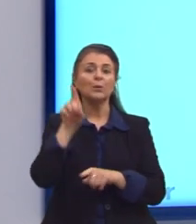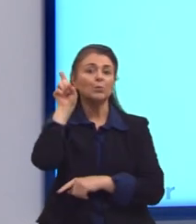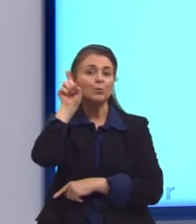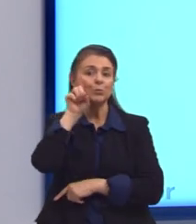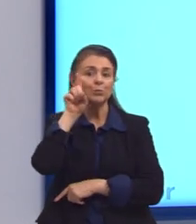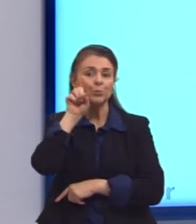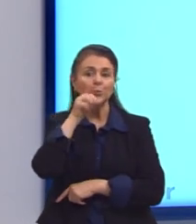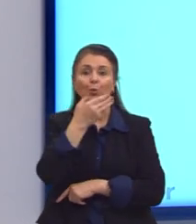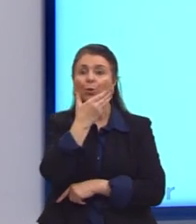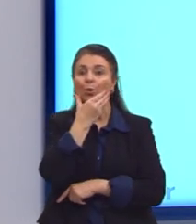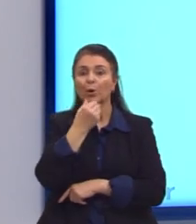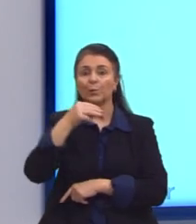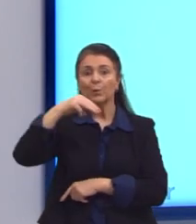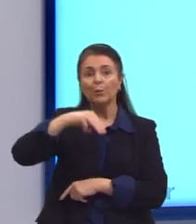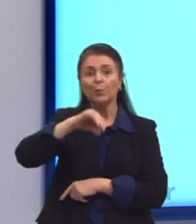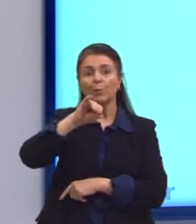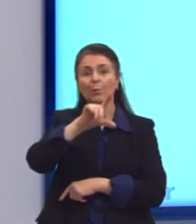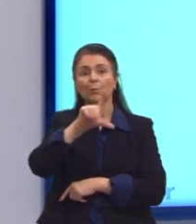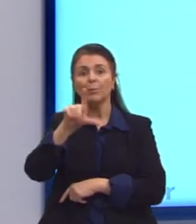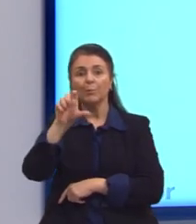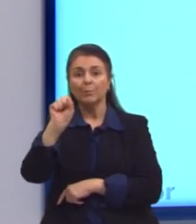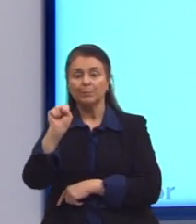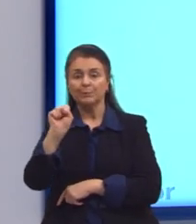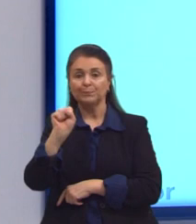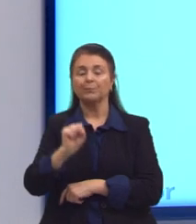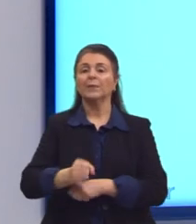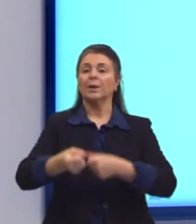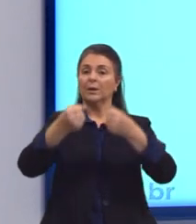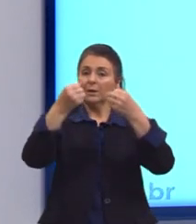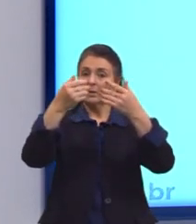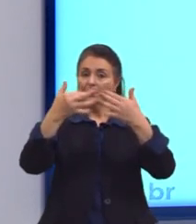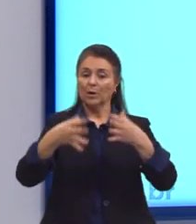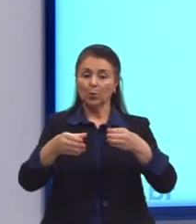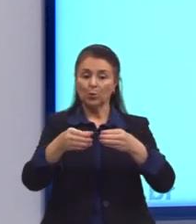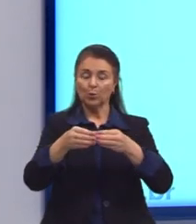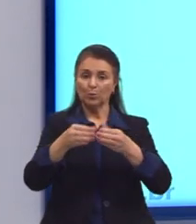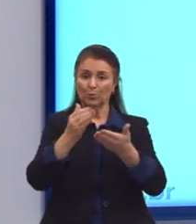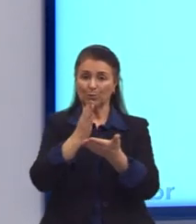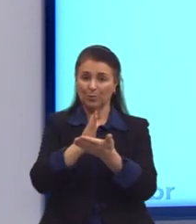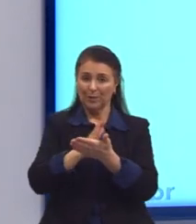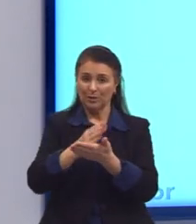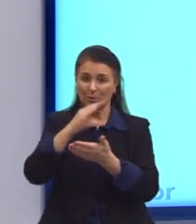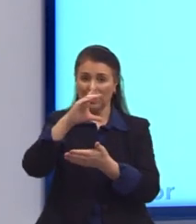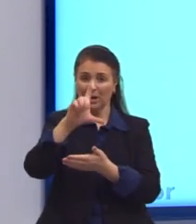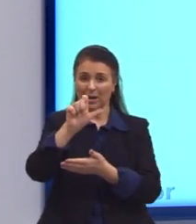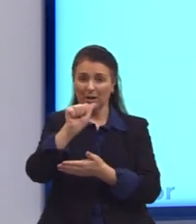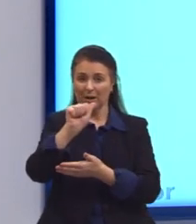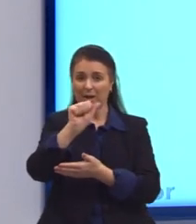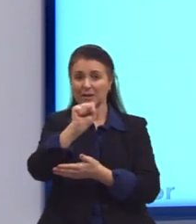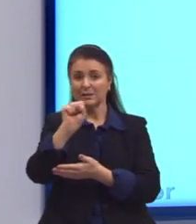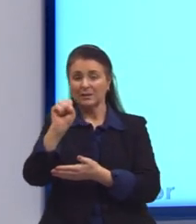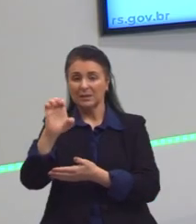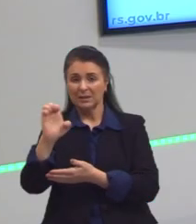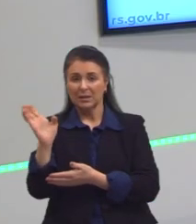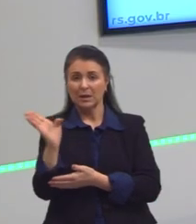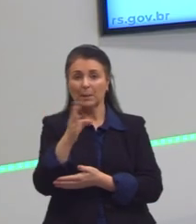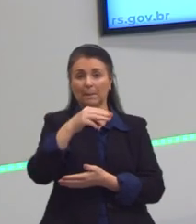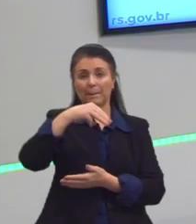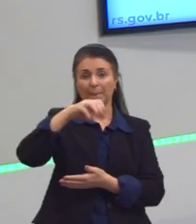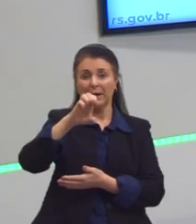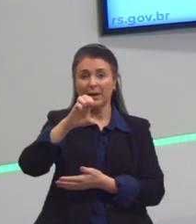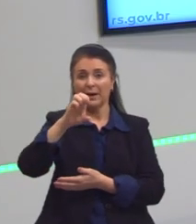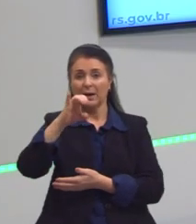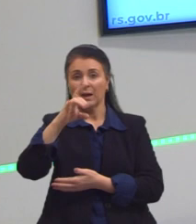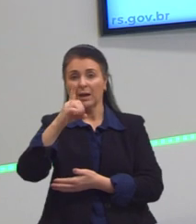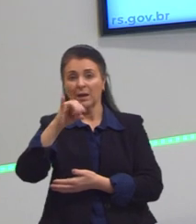ele faz uma referência sobre a classe média. Porque para o Marx não tem classe média. Para o Marx tem a